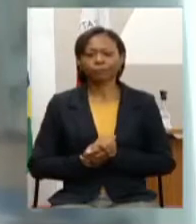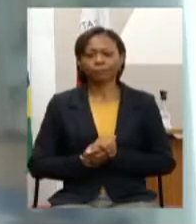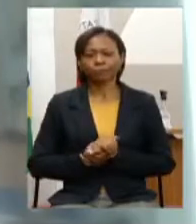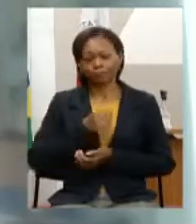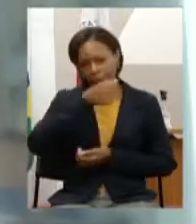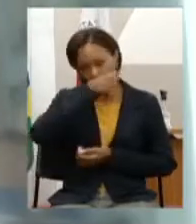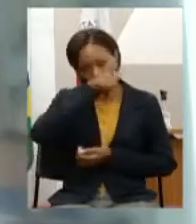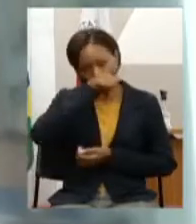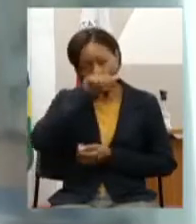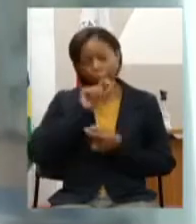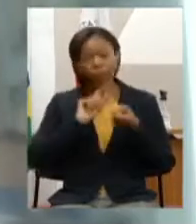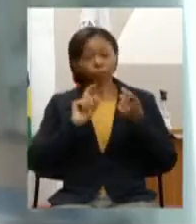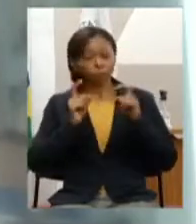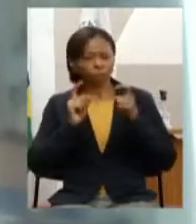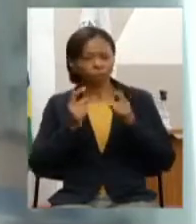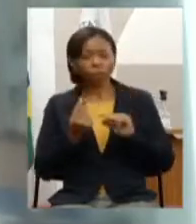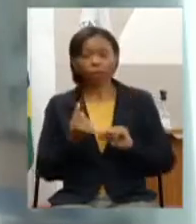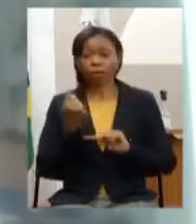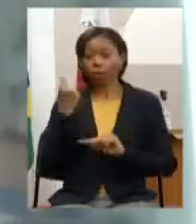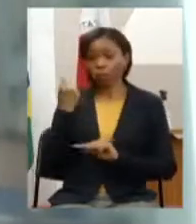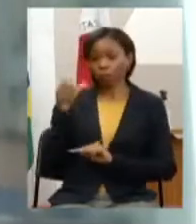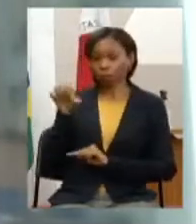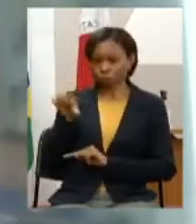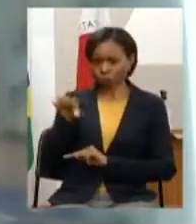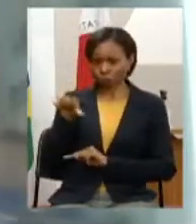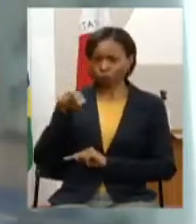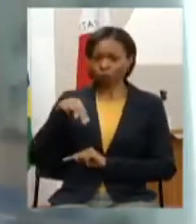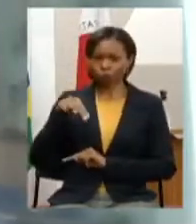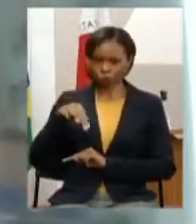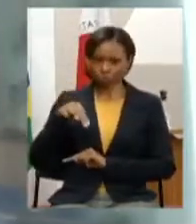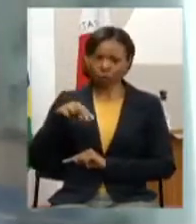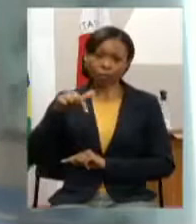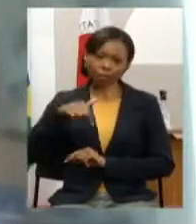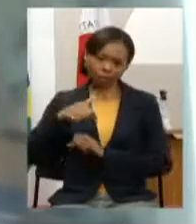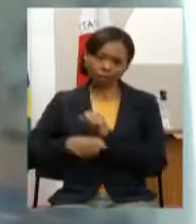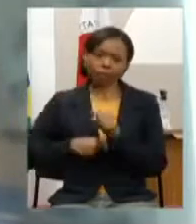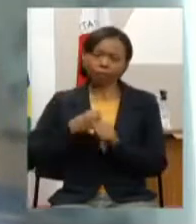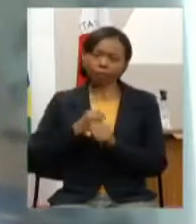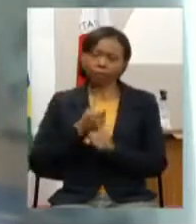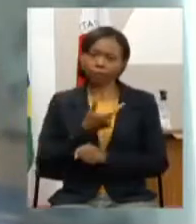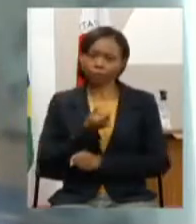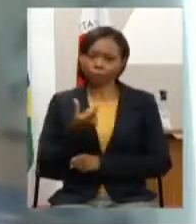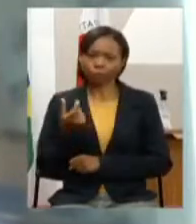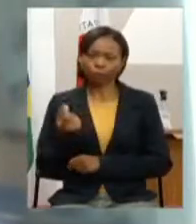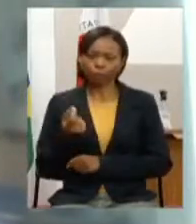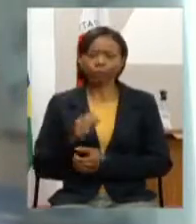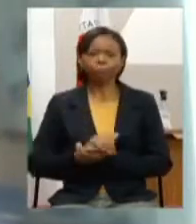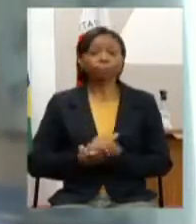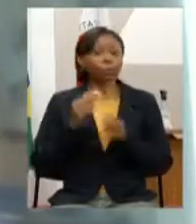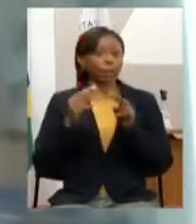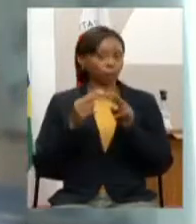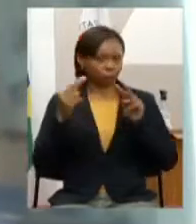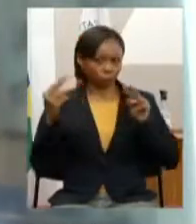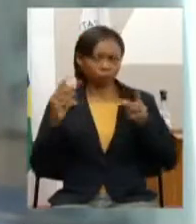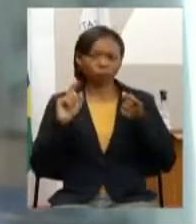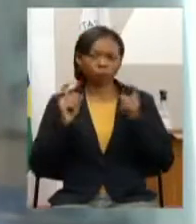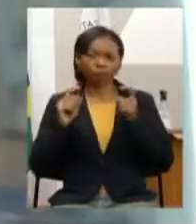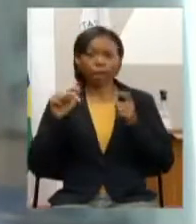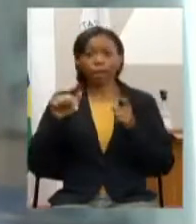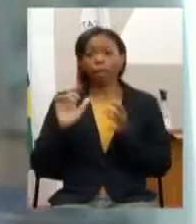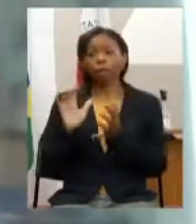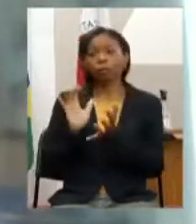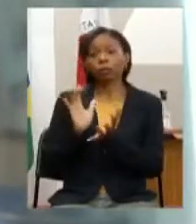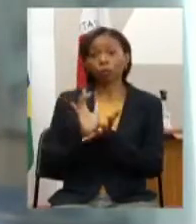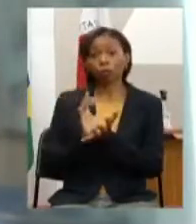que aconteceu no dia 9 de novembro de 2020 uma reunião remota esse grupo de trabalho teve a participação de